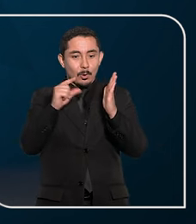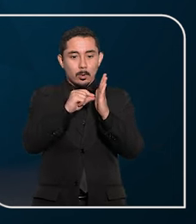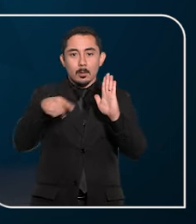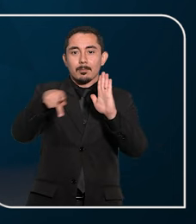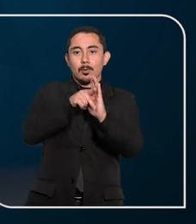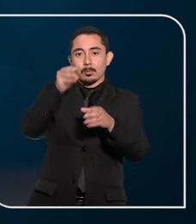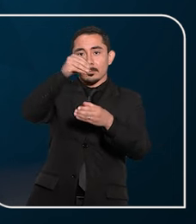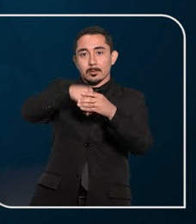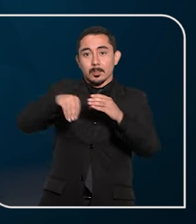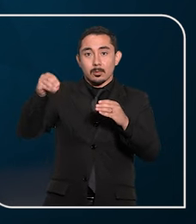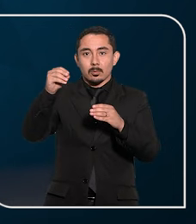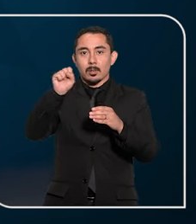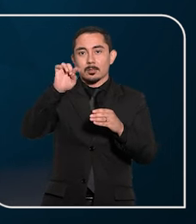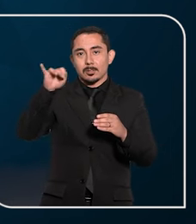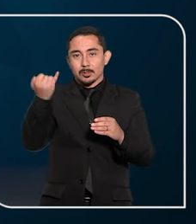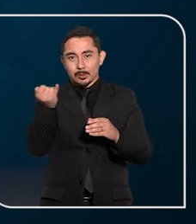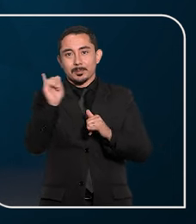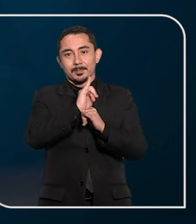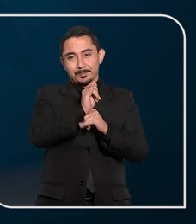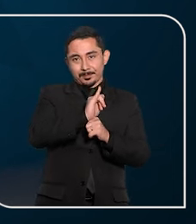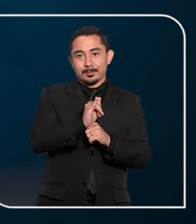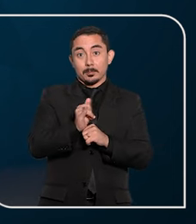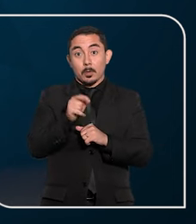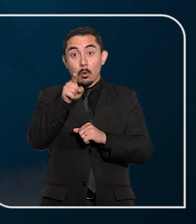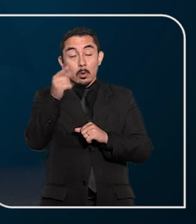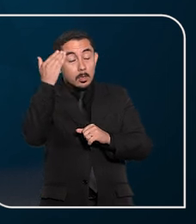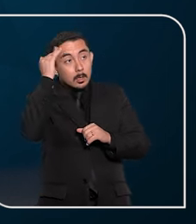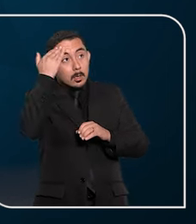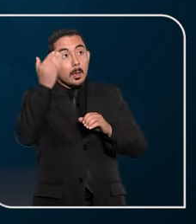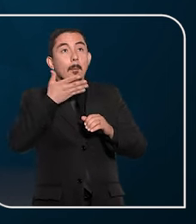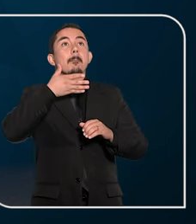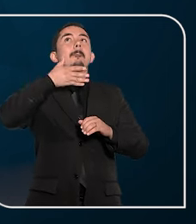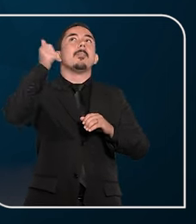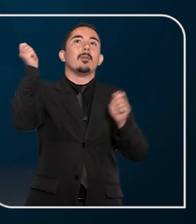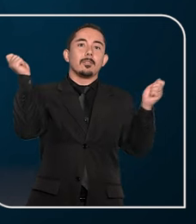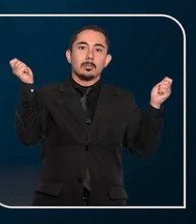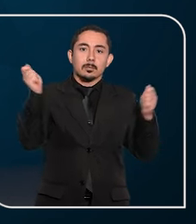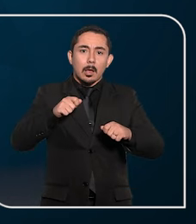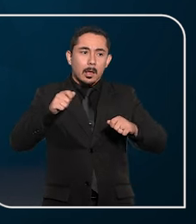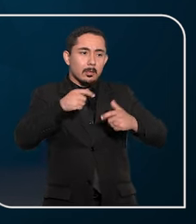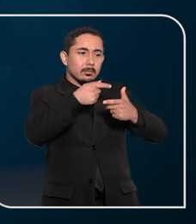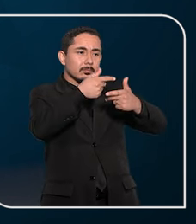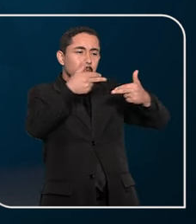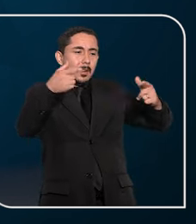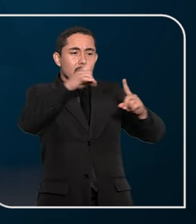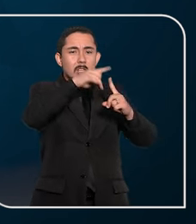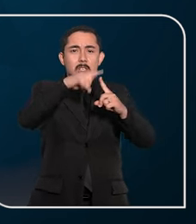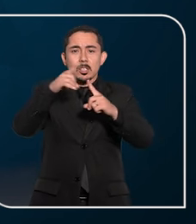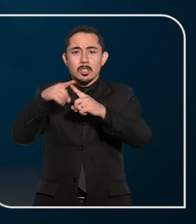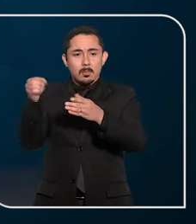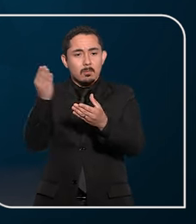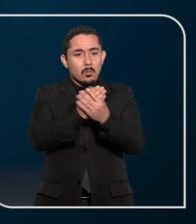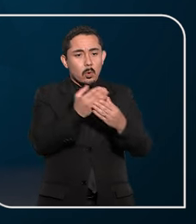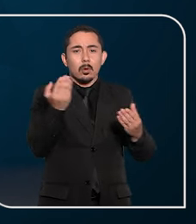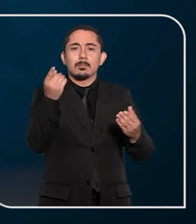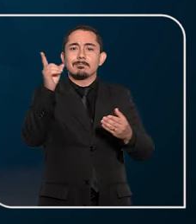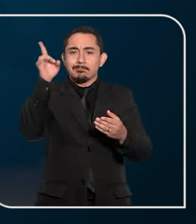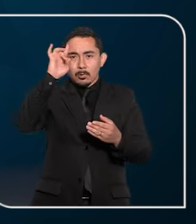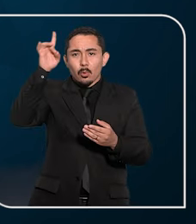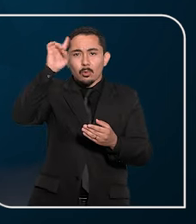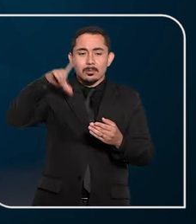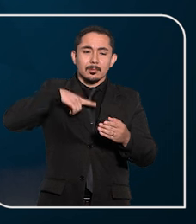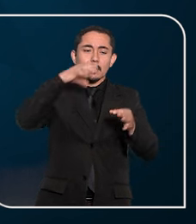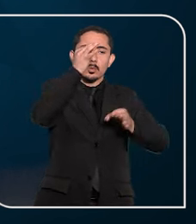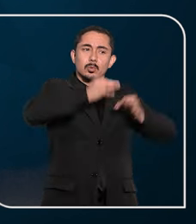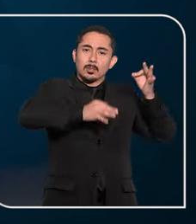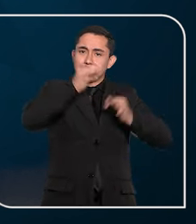completa no canal do STJ no YouTube. Vai ajudar você a entender melhor as diferentes modalidades processuais presentes